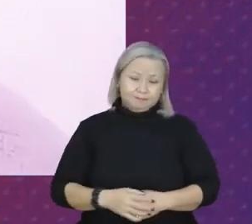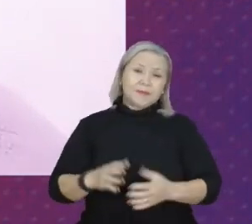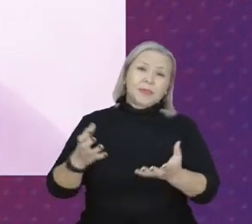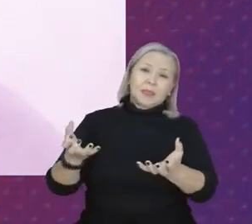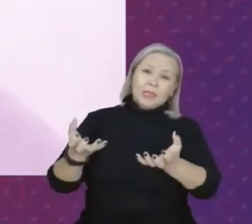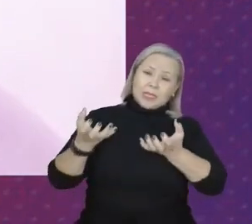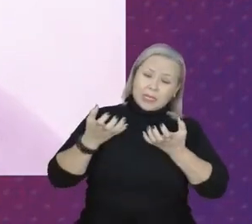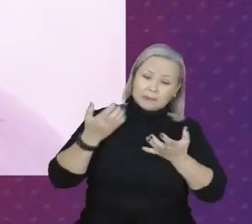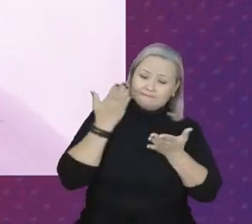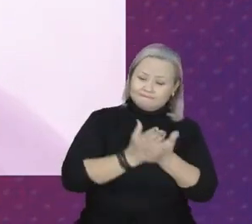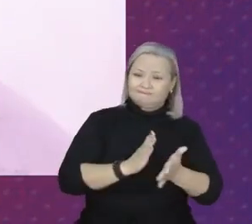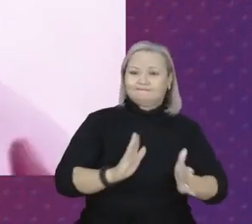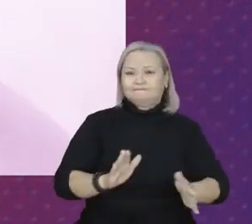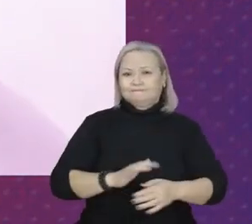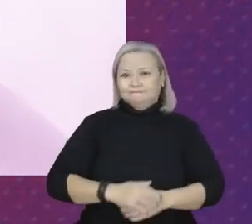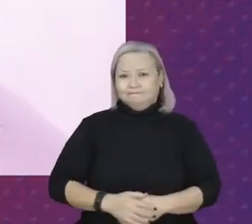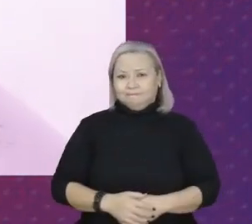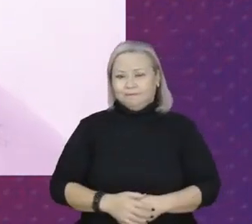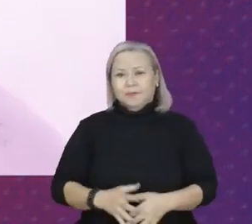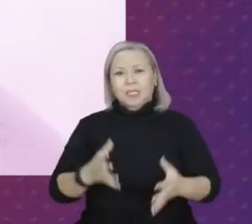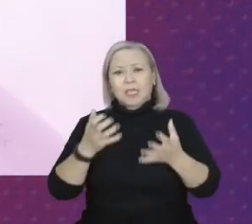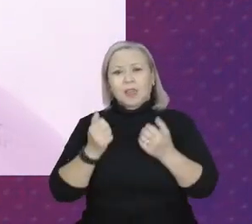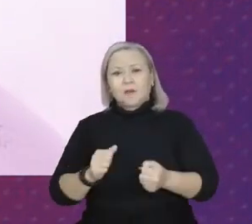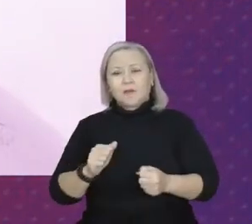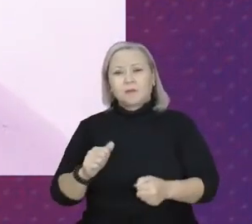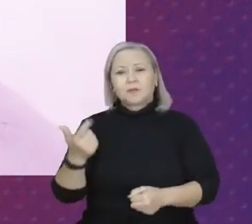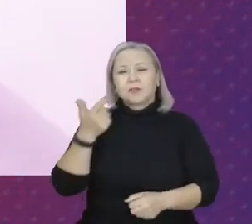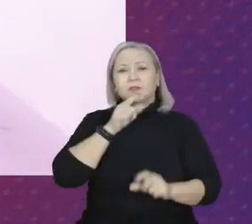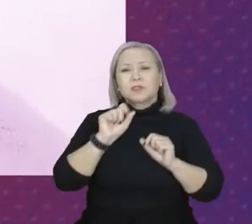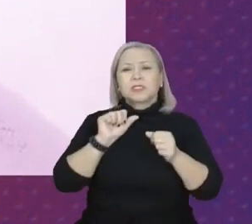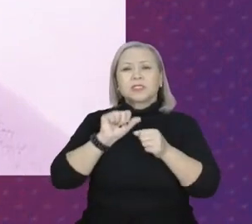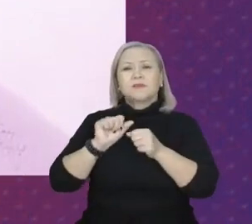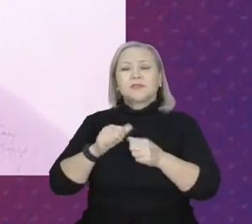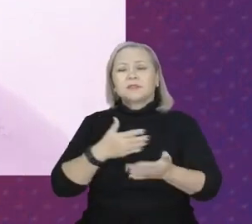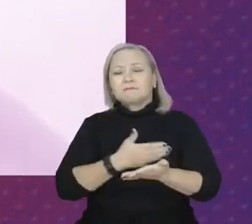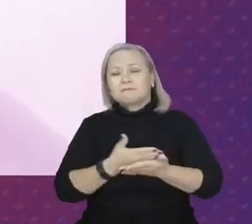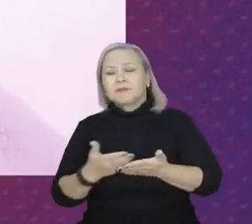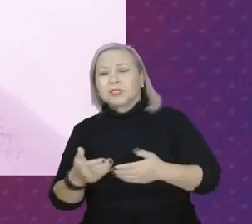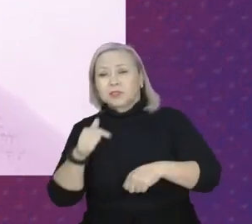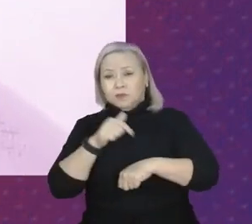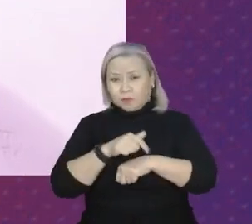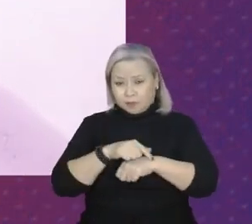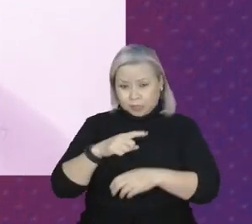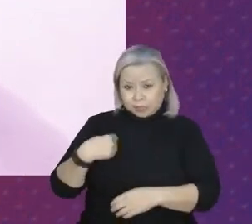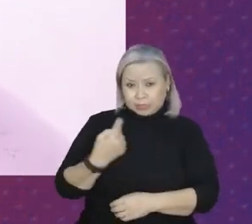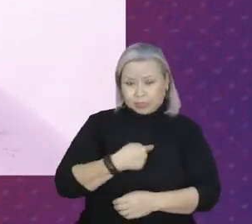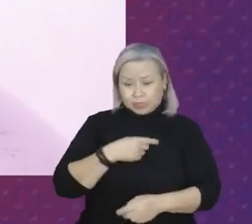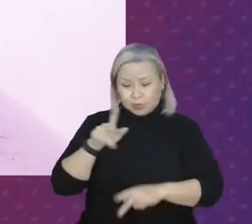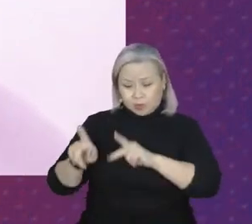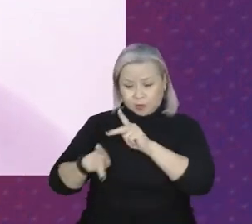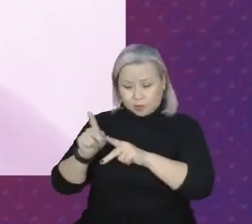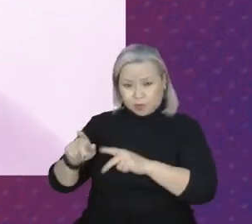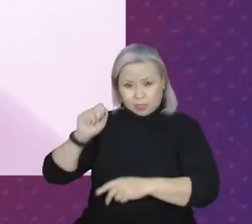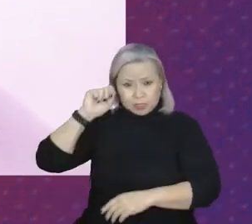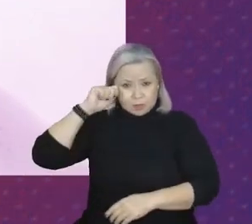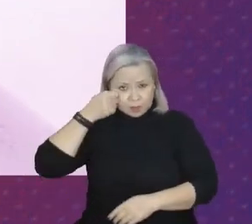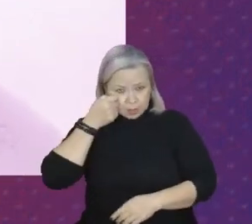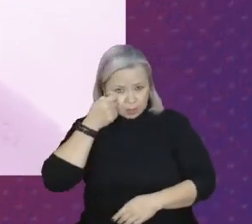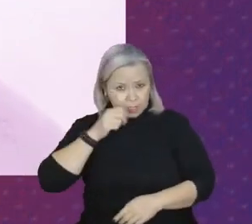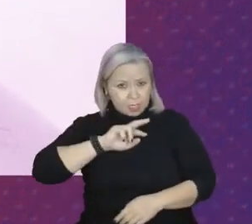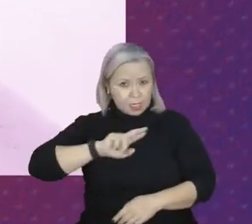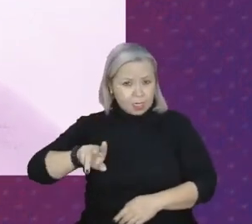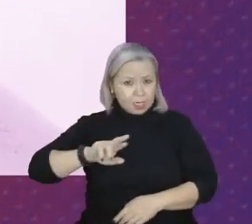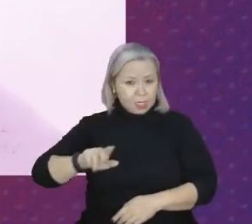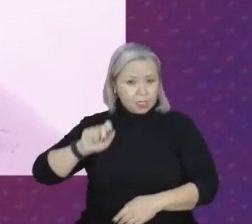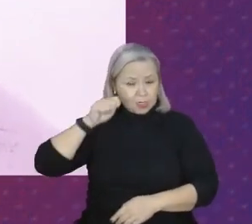dar um basta nisso, e vamos conseguir fazer isso a partir do momento que nós, população negra e não negra,